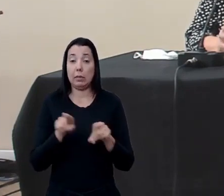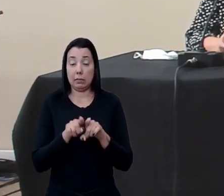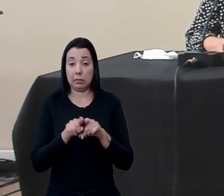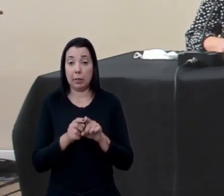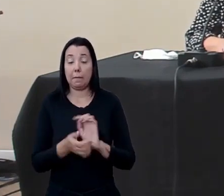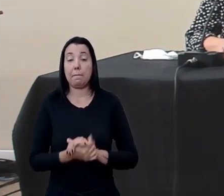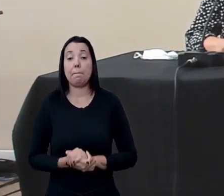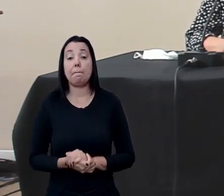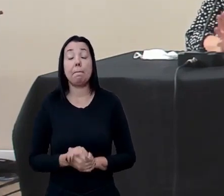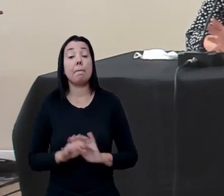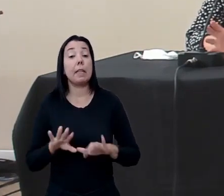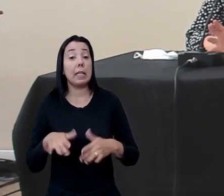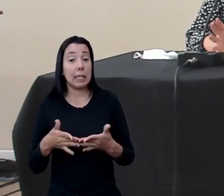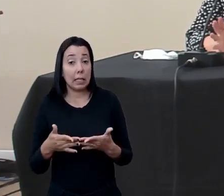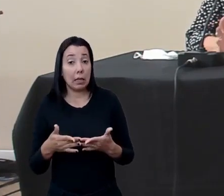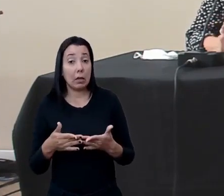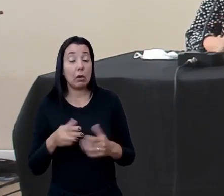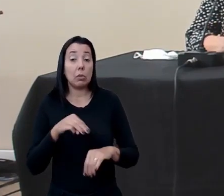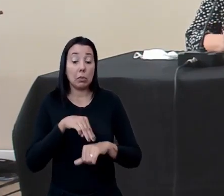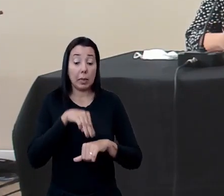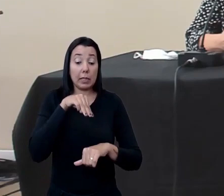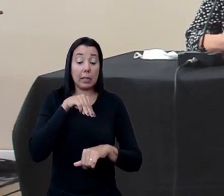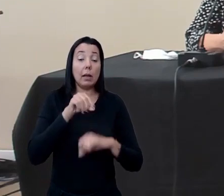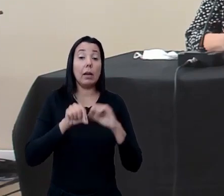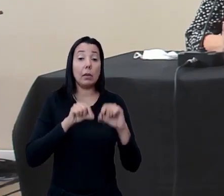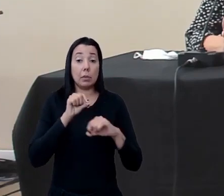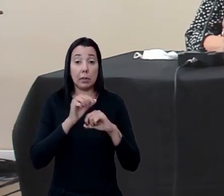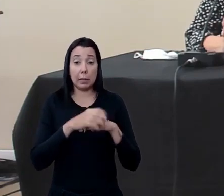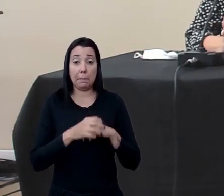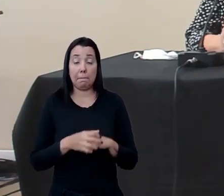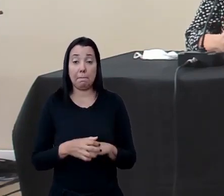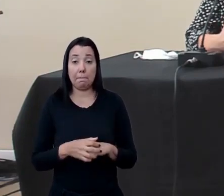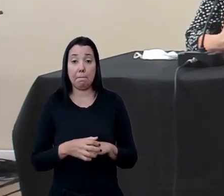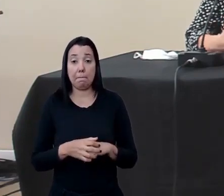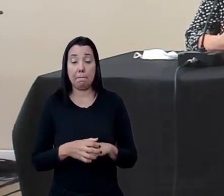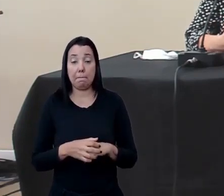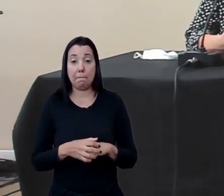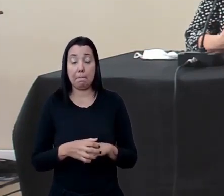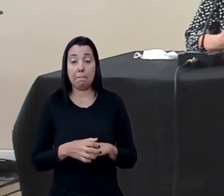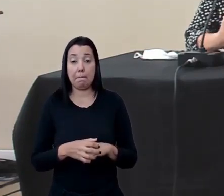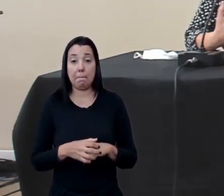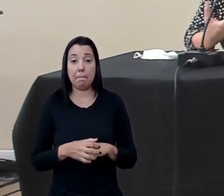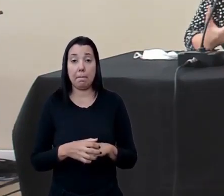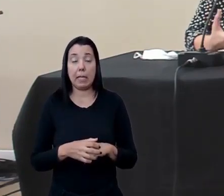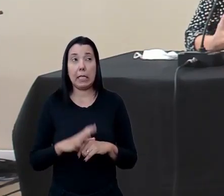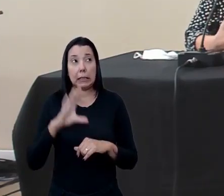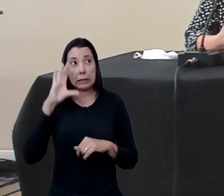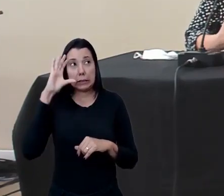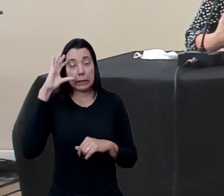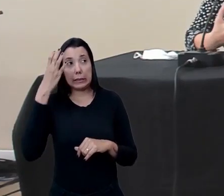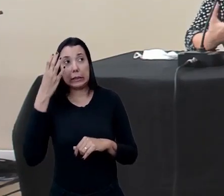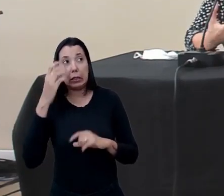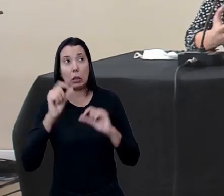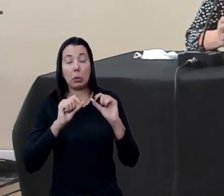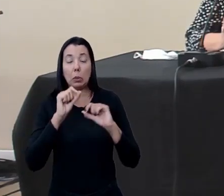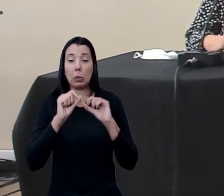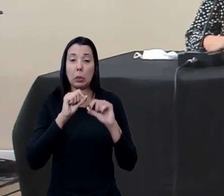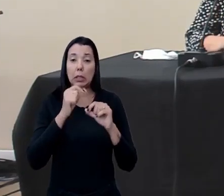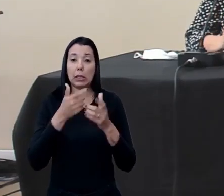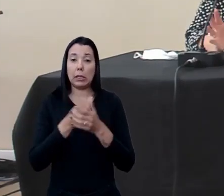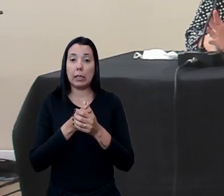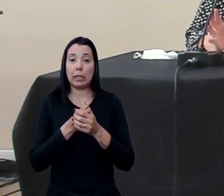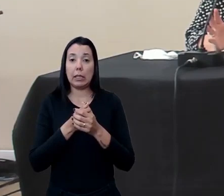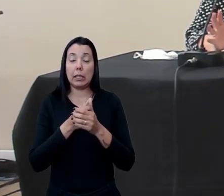então no estrito senso essa solução ela ela